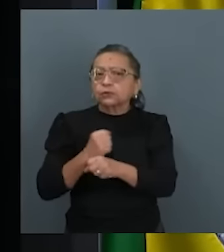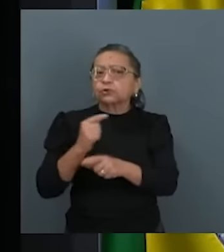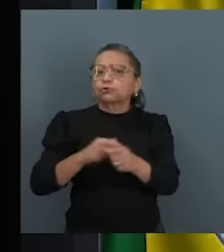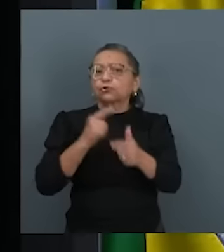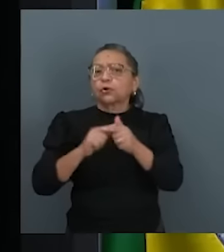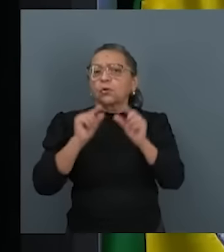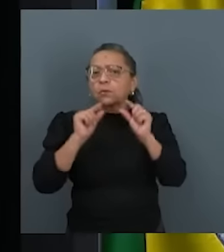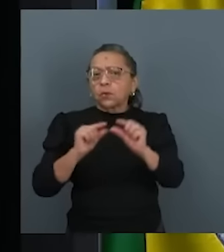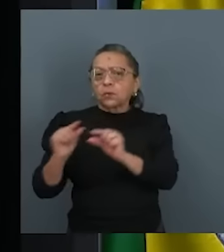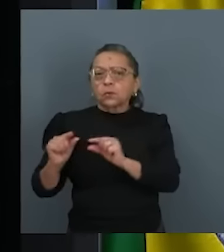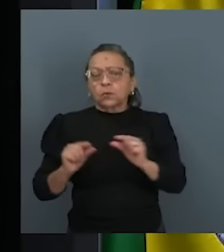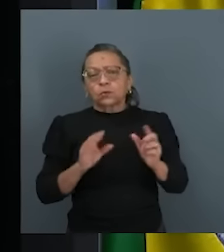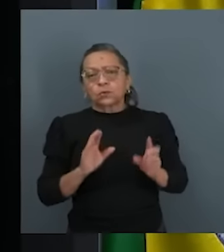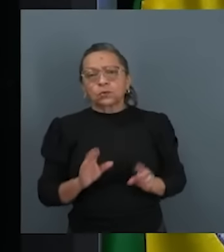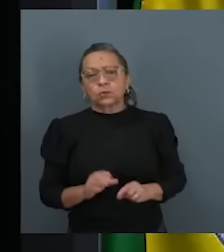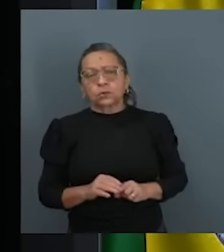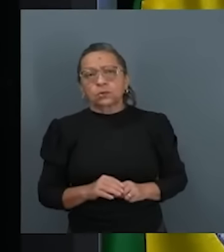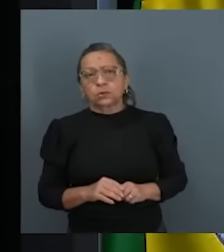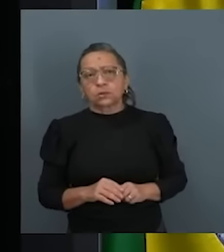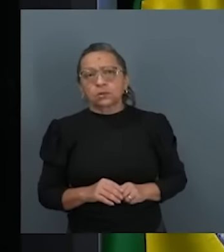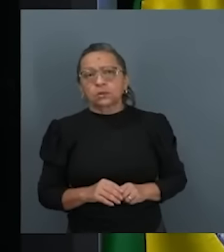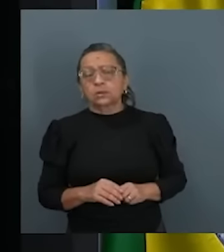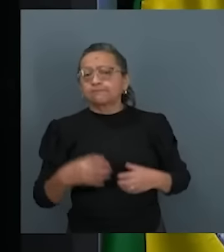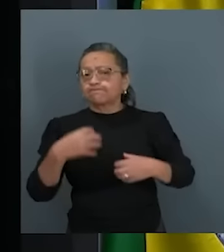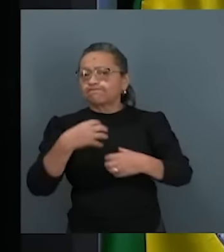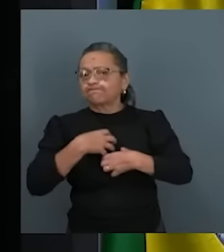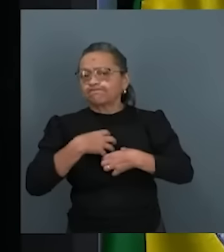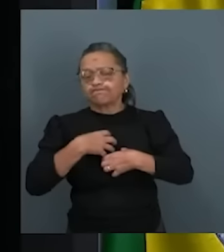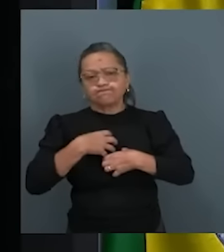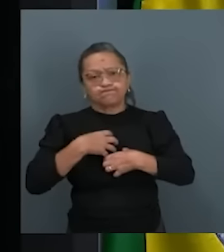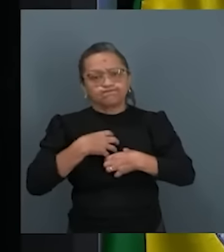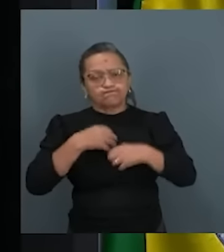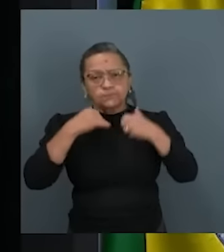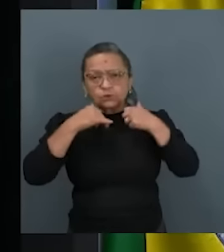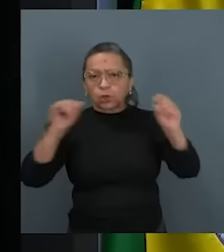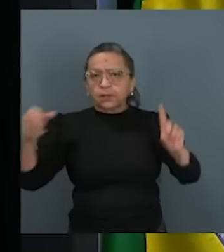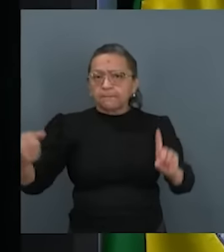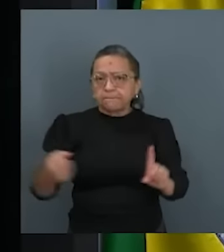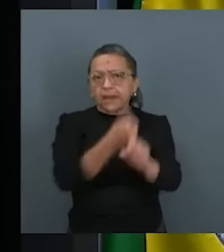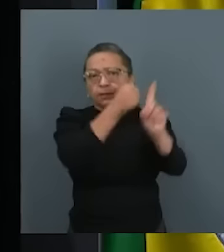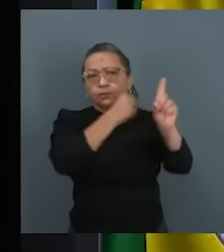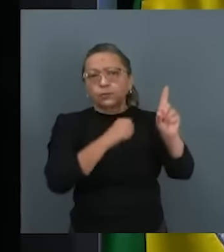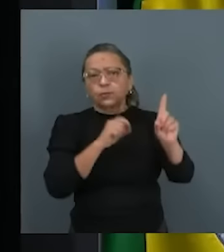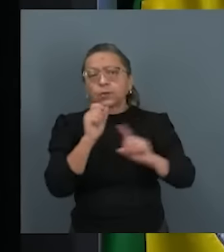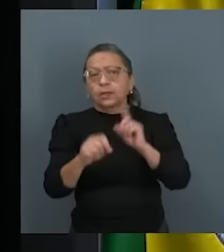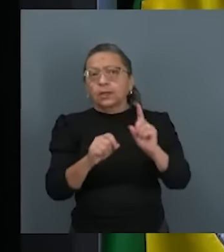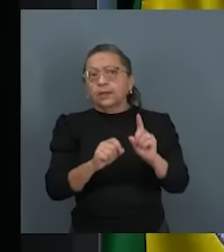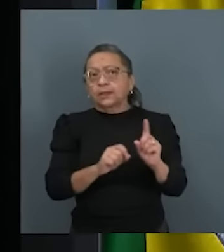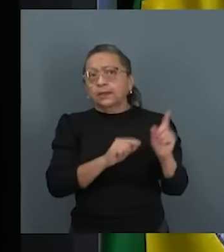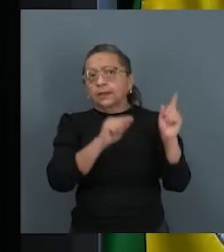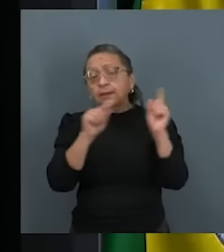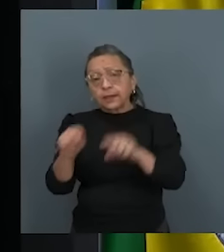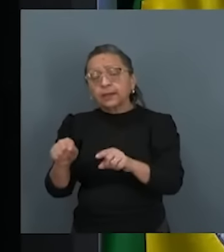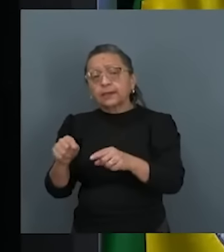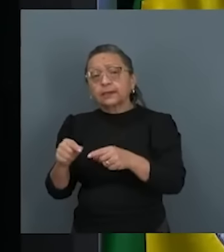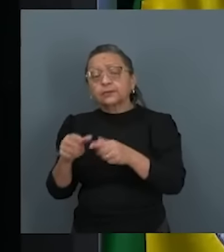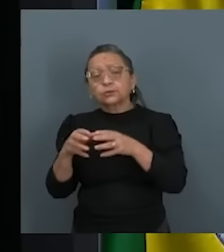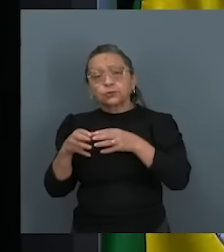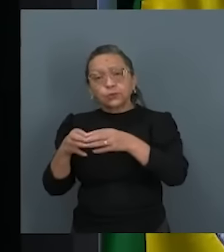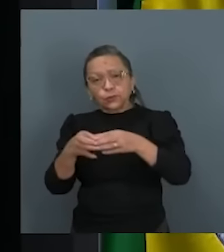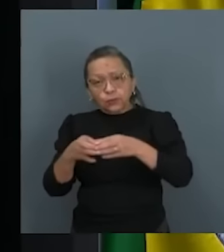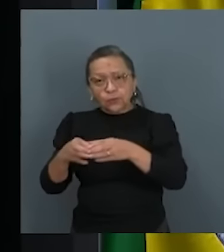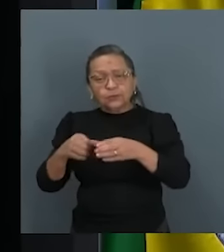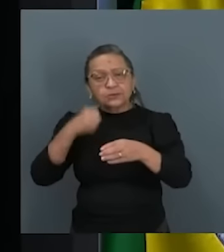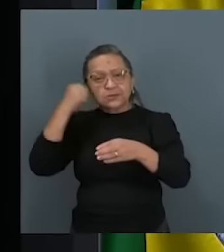E foi muito impactante ir naquela diligência, junto com aqueles